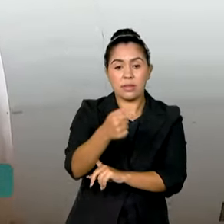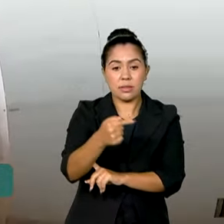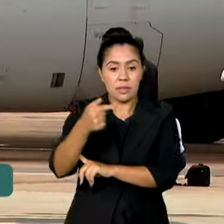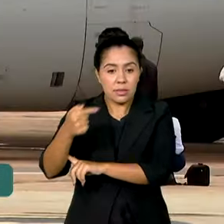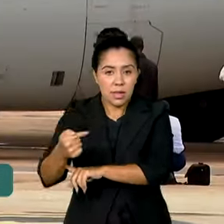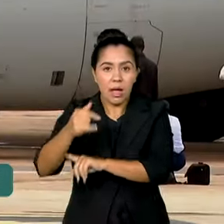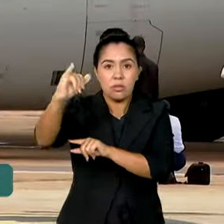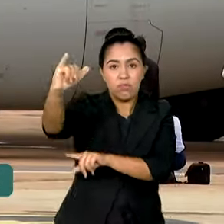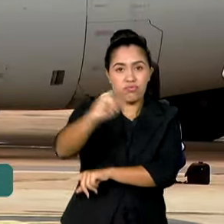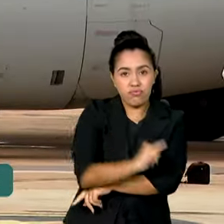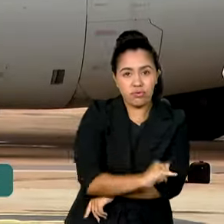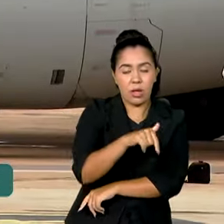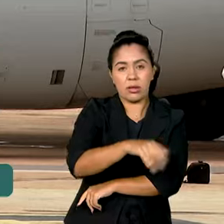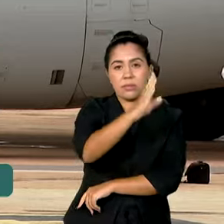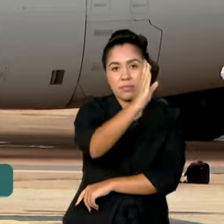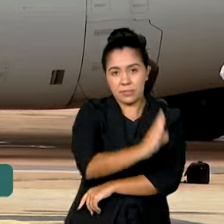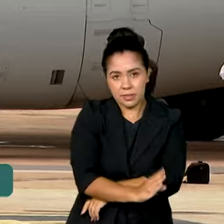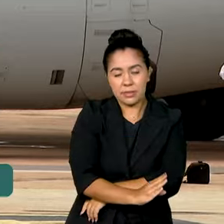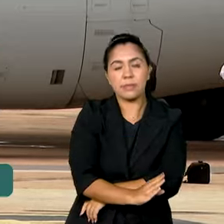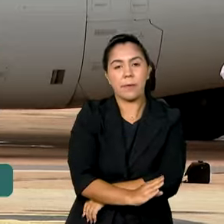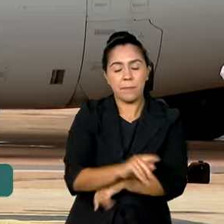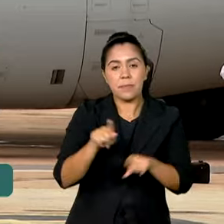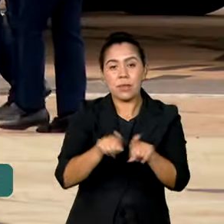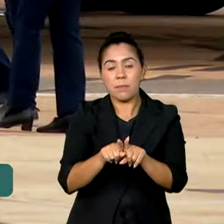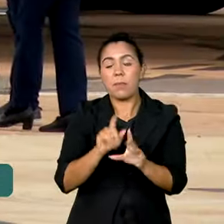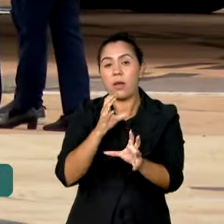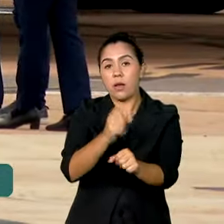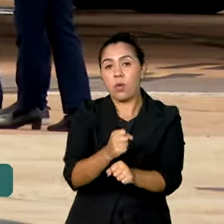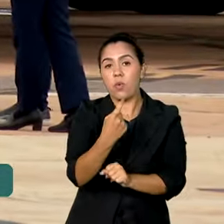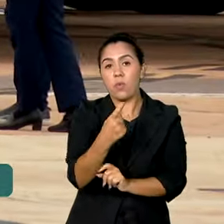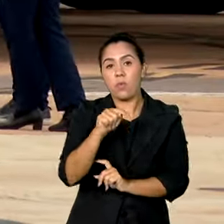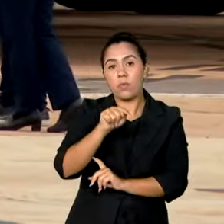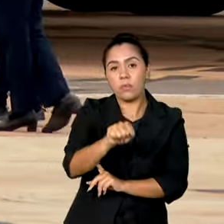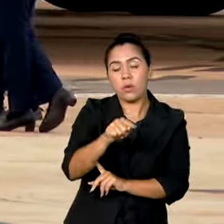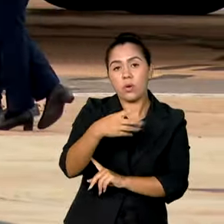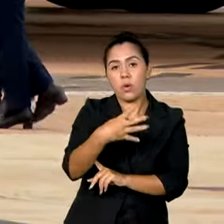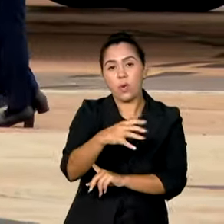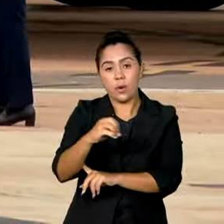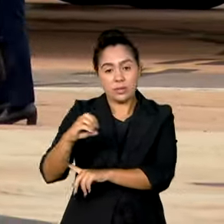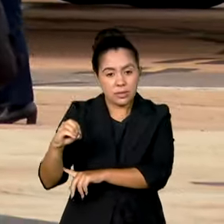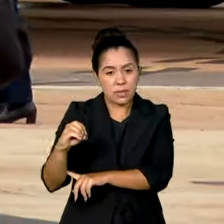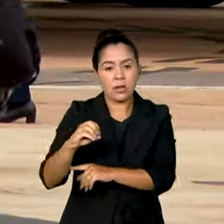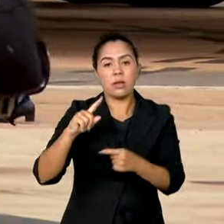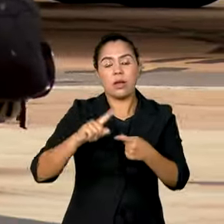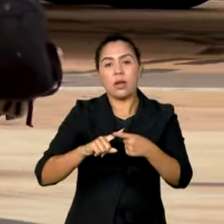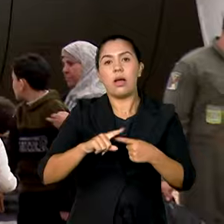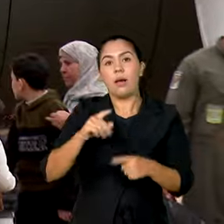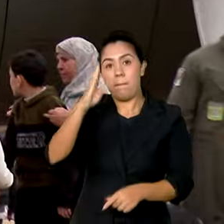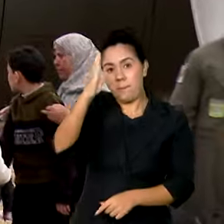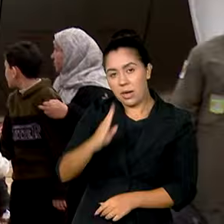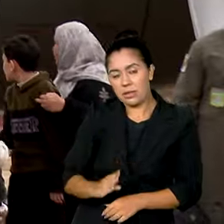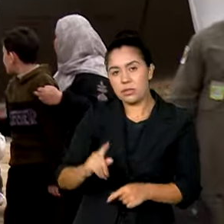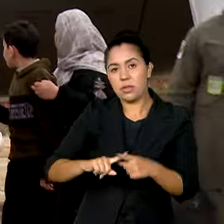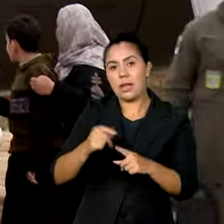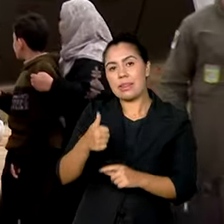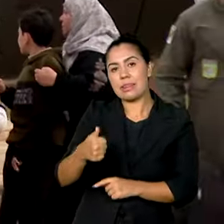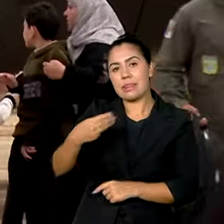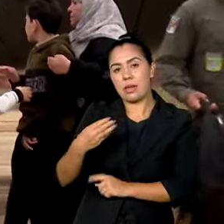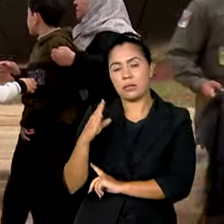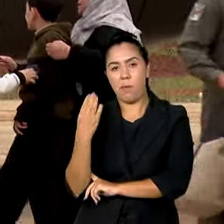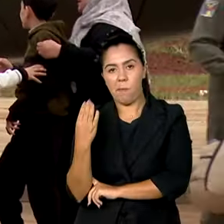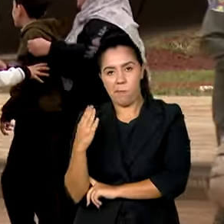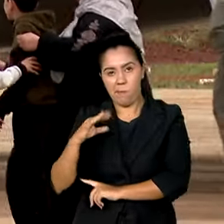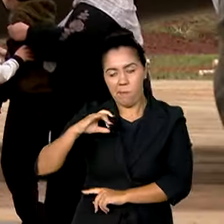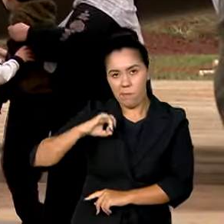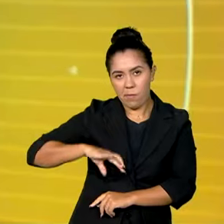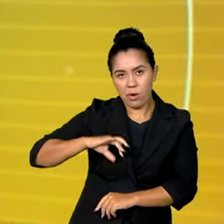transportados, sendo 1.462 brasileiros, 3 bolivianos, 11 palestinos e 1